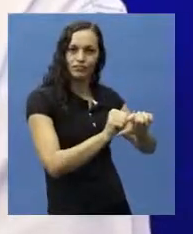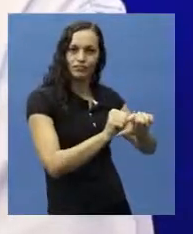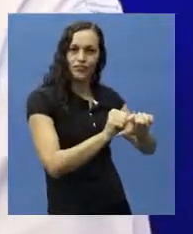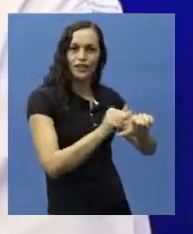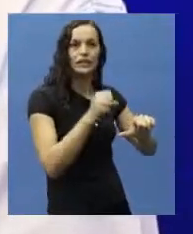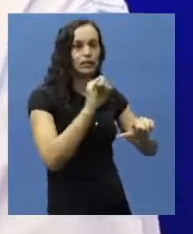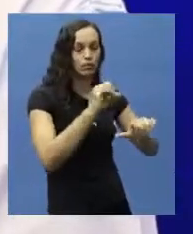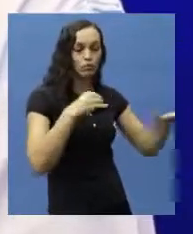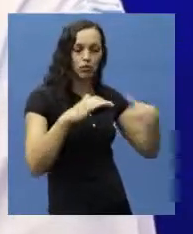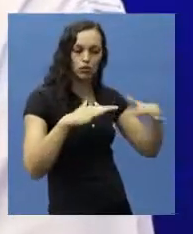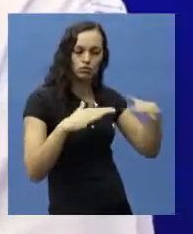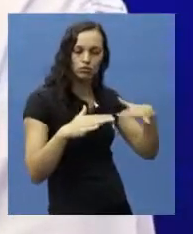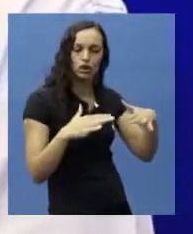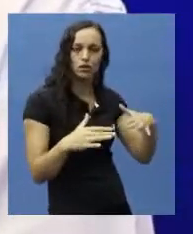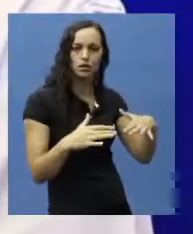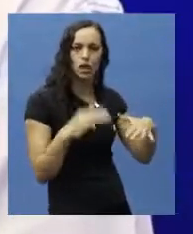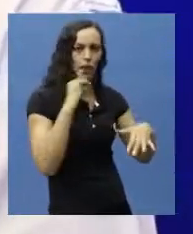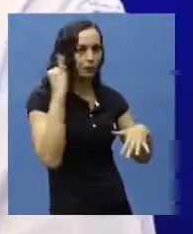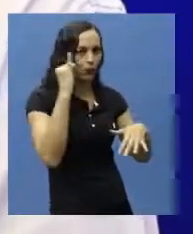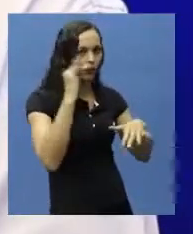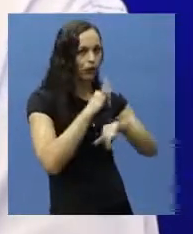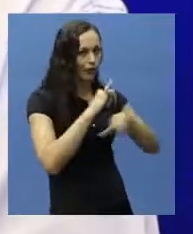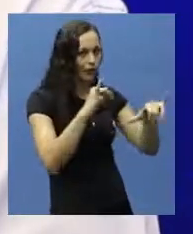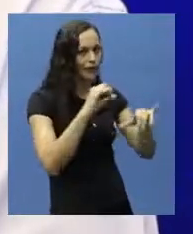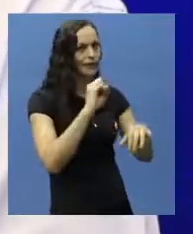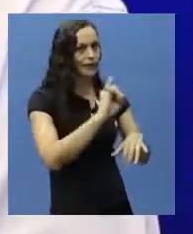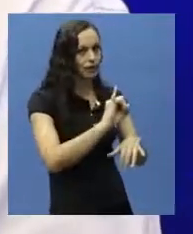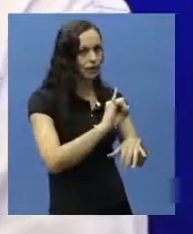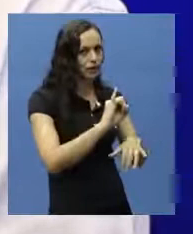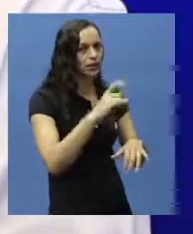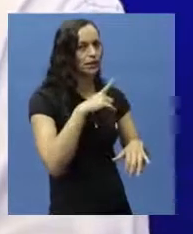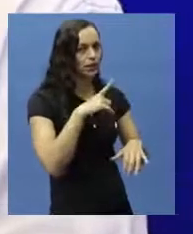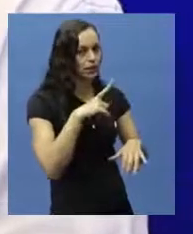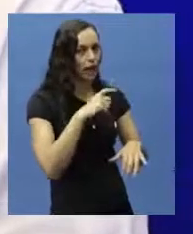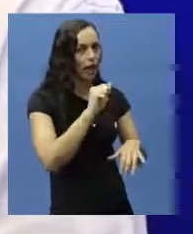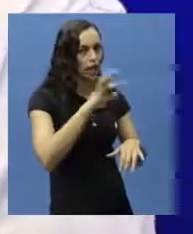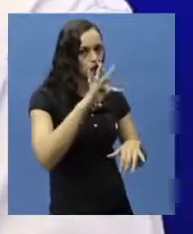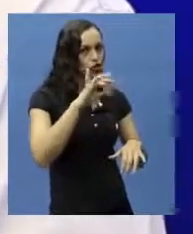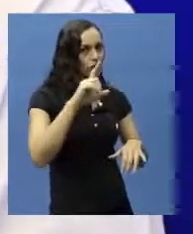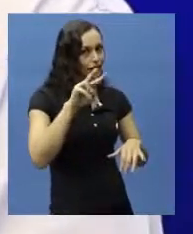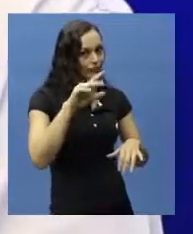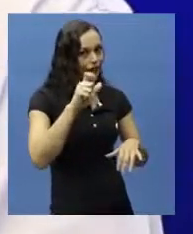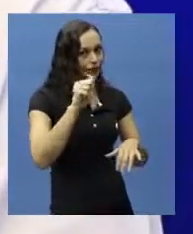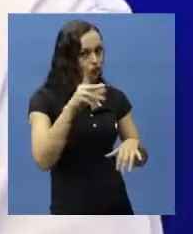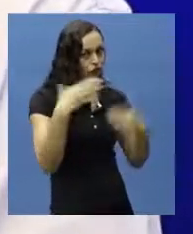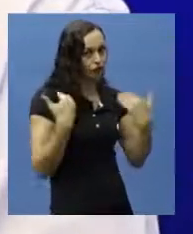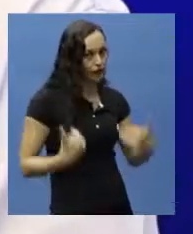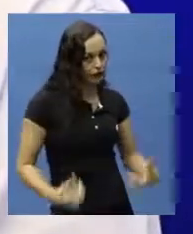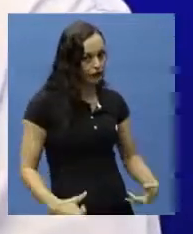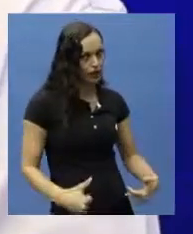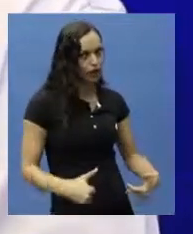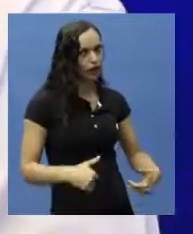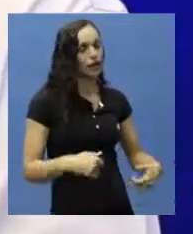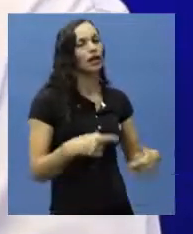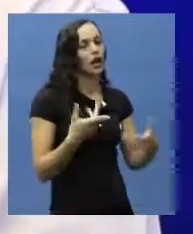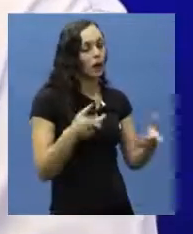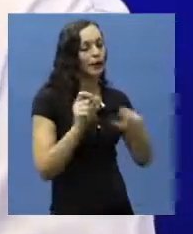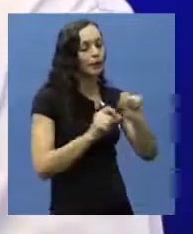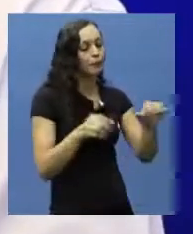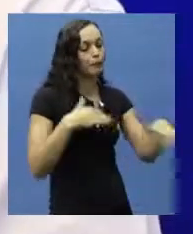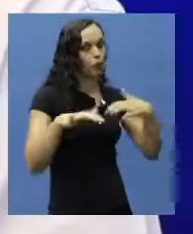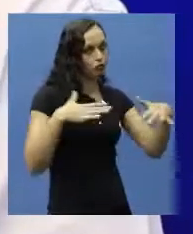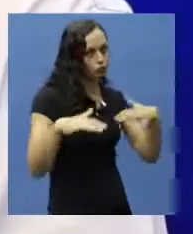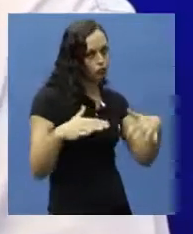também é interessante falar aqui, existe uma diferença entre atividade física e exercício físico. Atividade física são